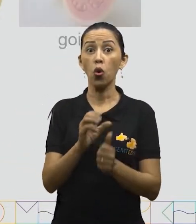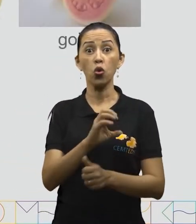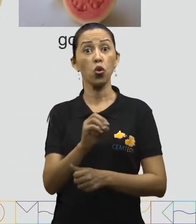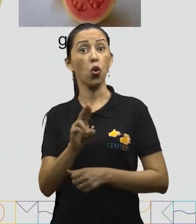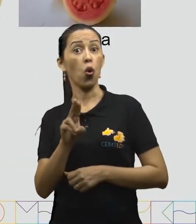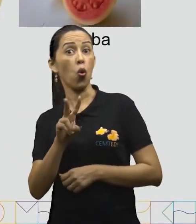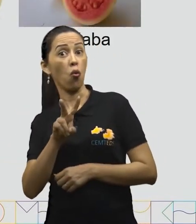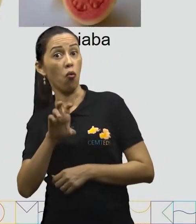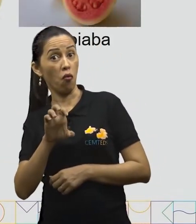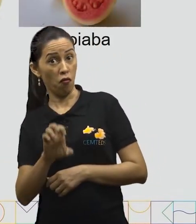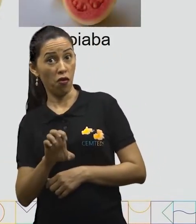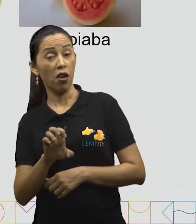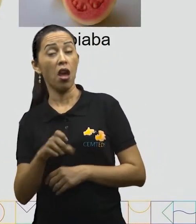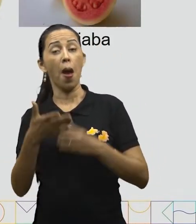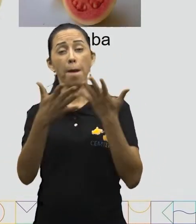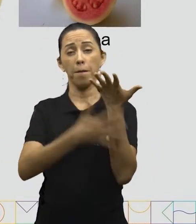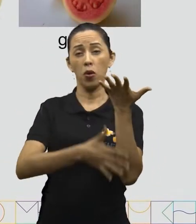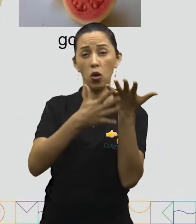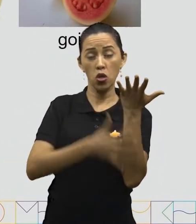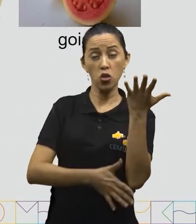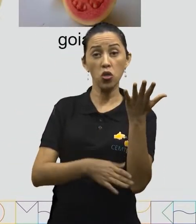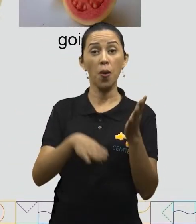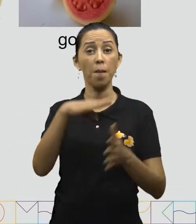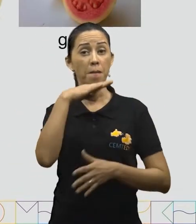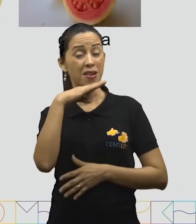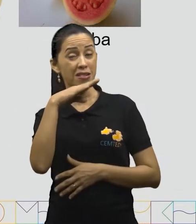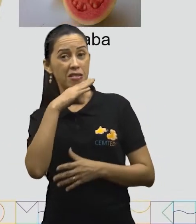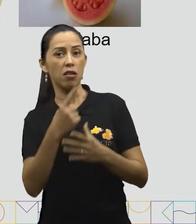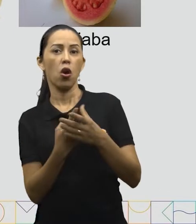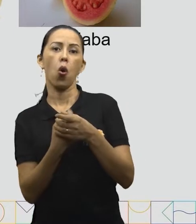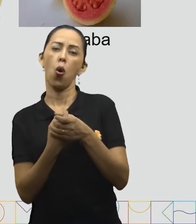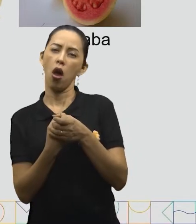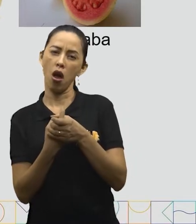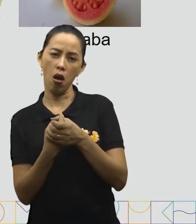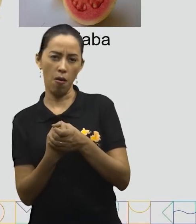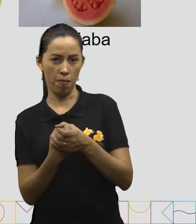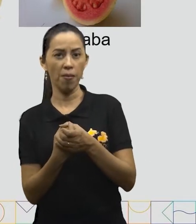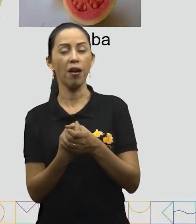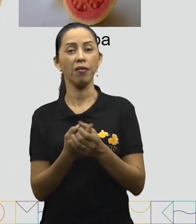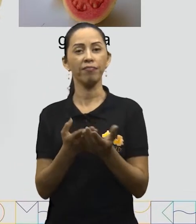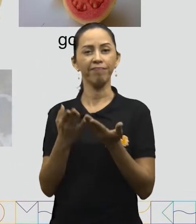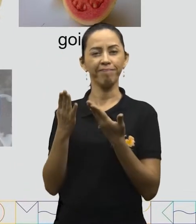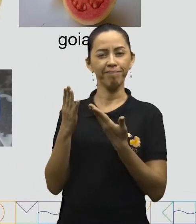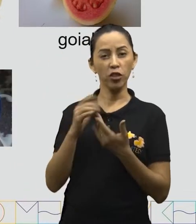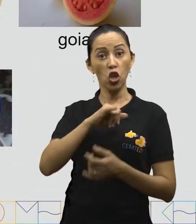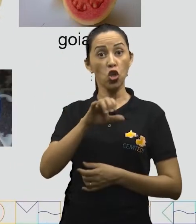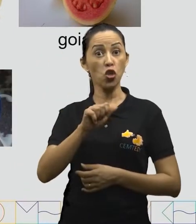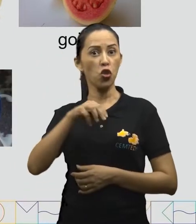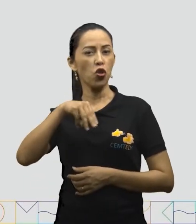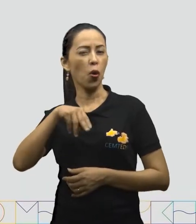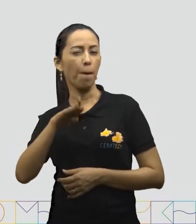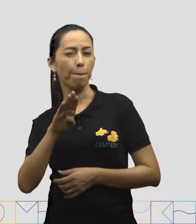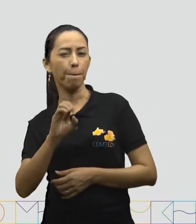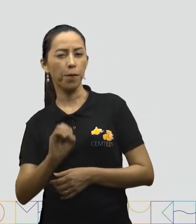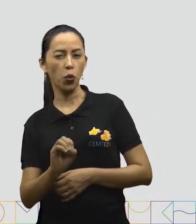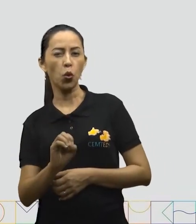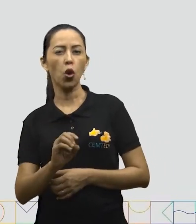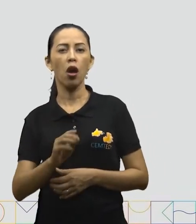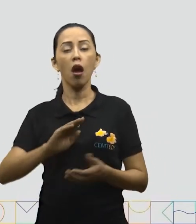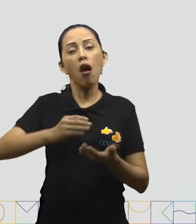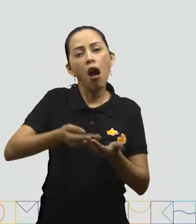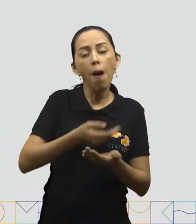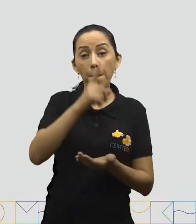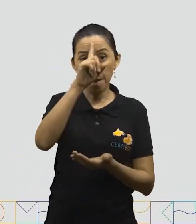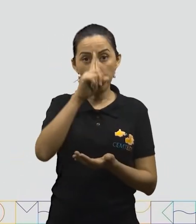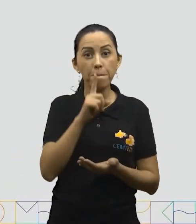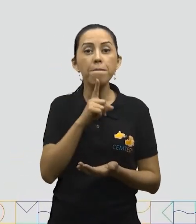goiaba, jambo, mamão, peixe, farinha, tomate,